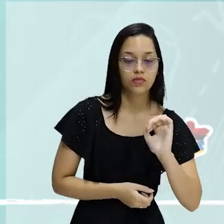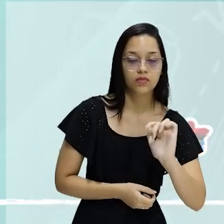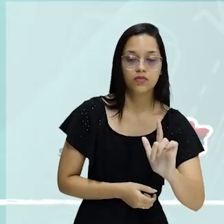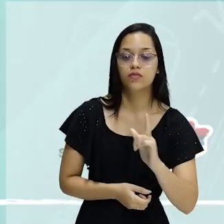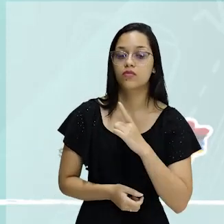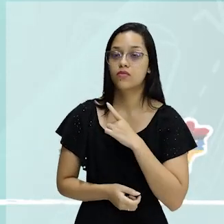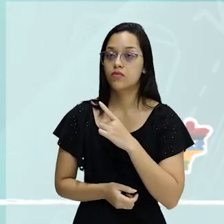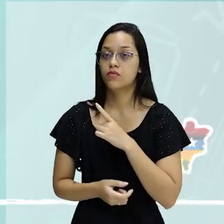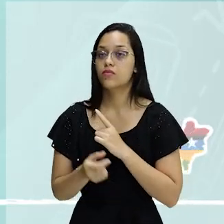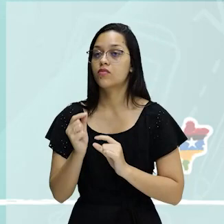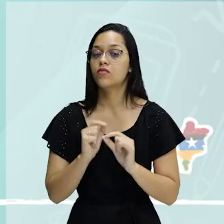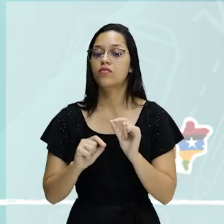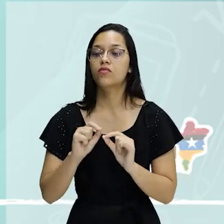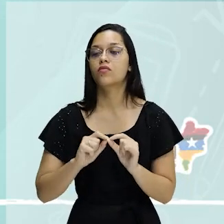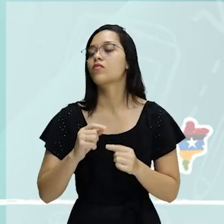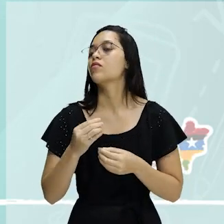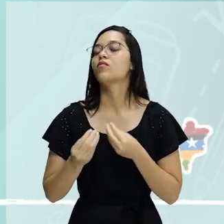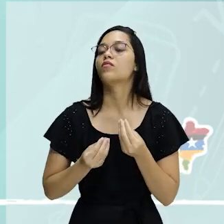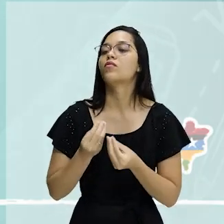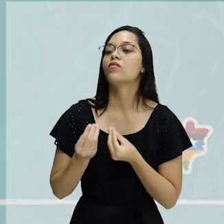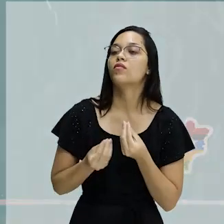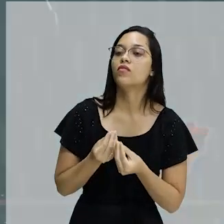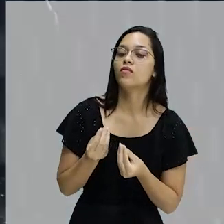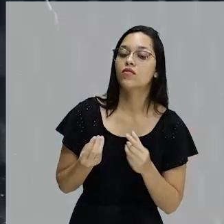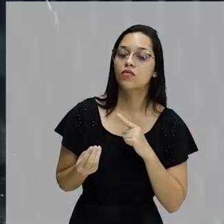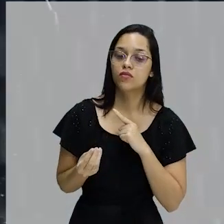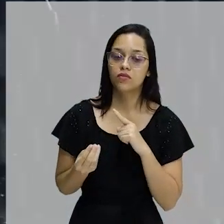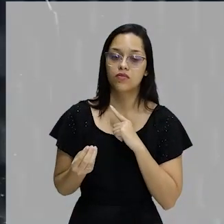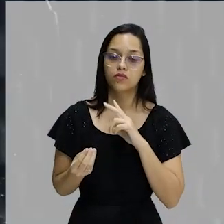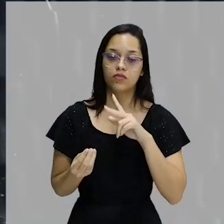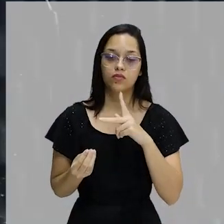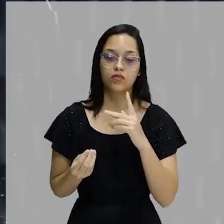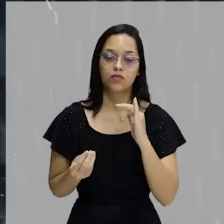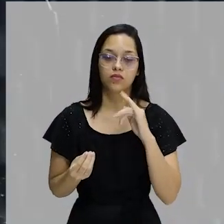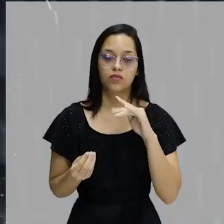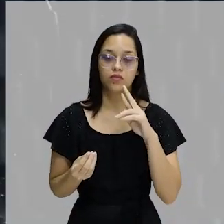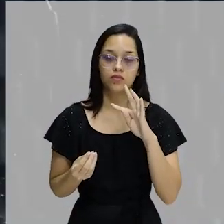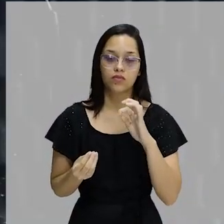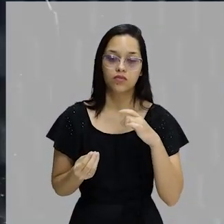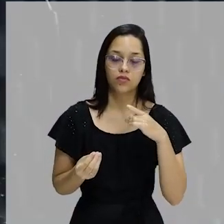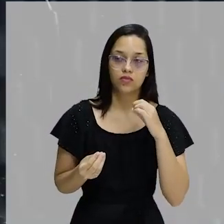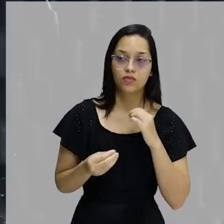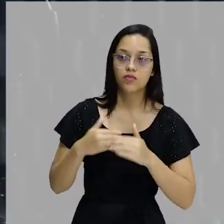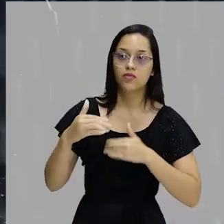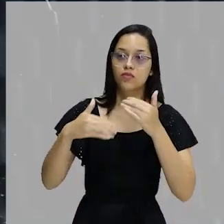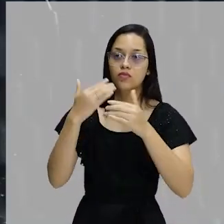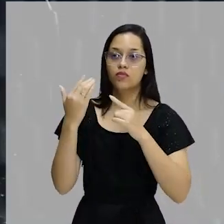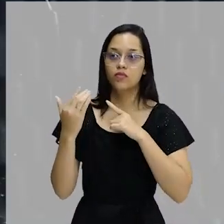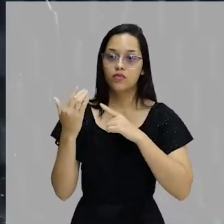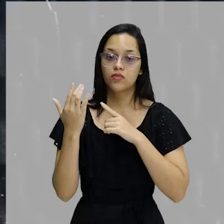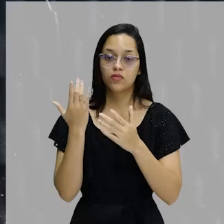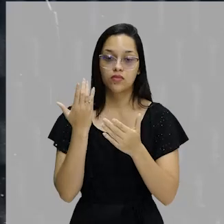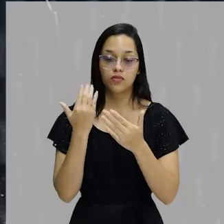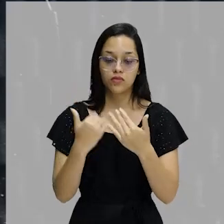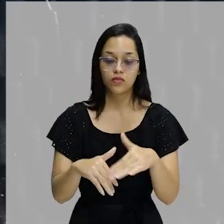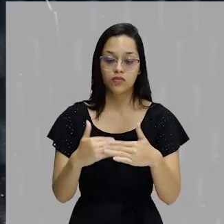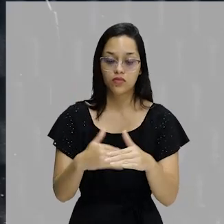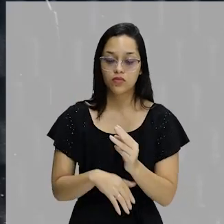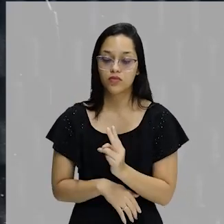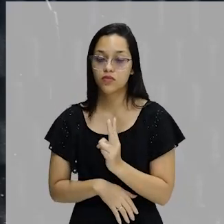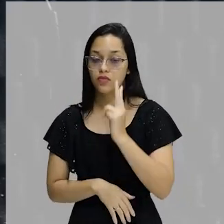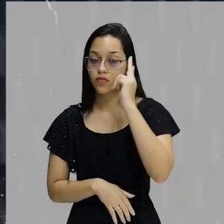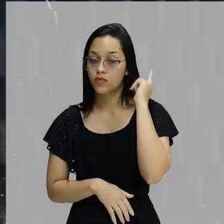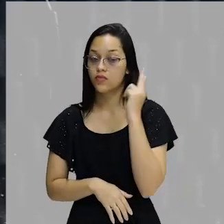trabalhar como o hipertexto é desenvolvido nas provas de vestibular. E